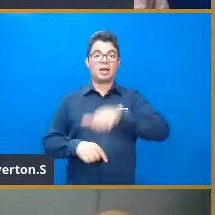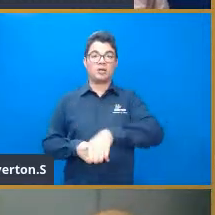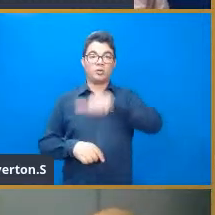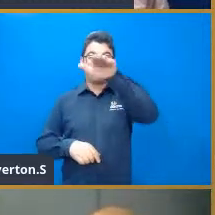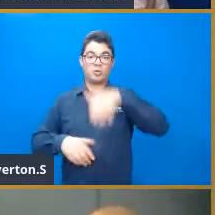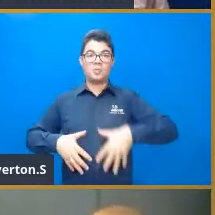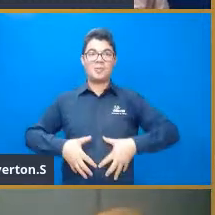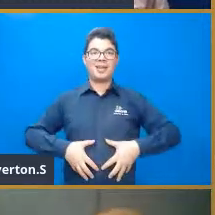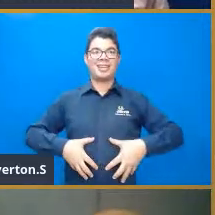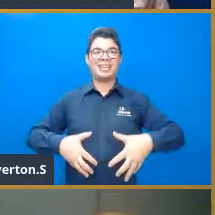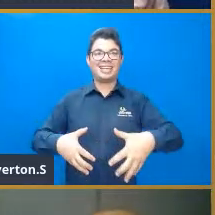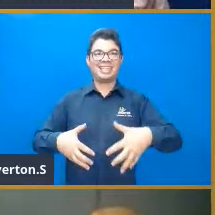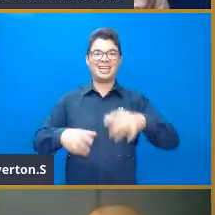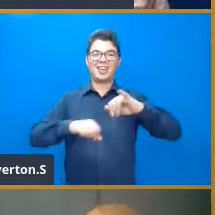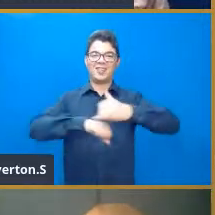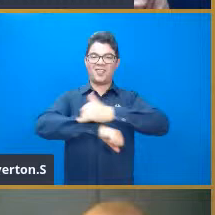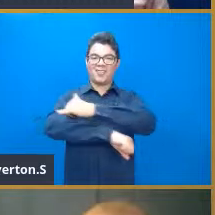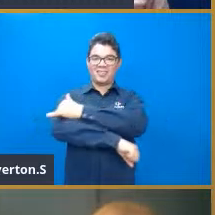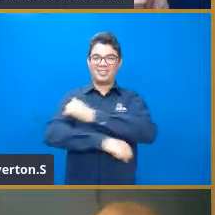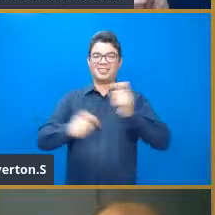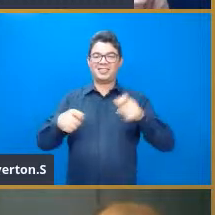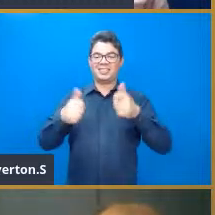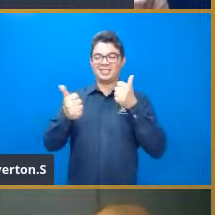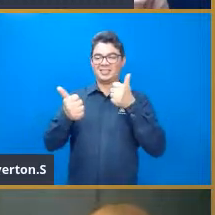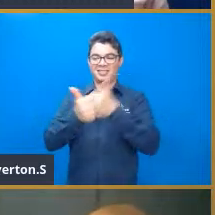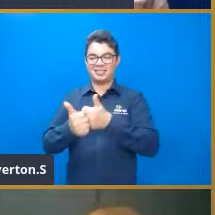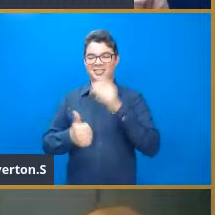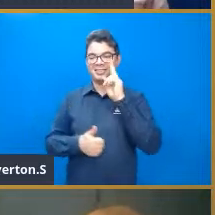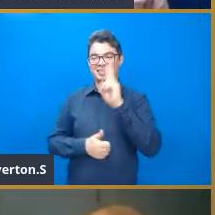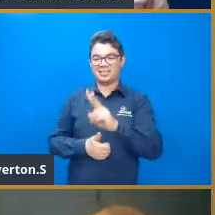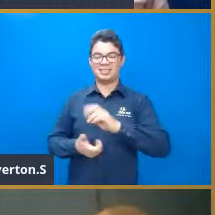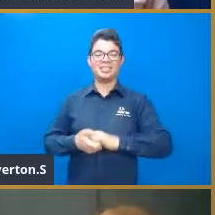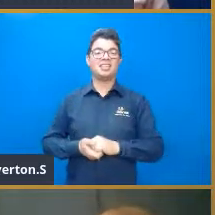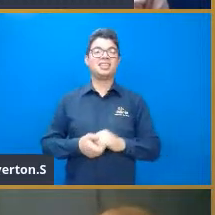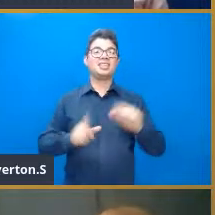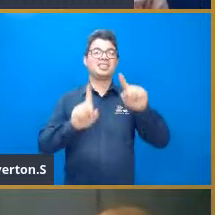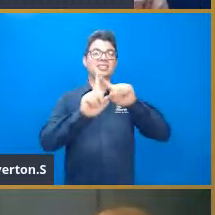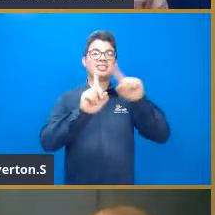a barriga vai crescendo, e aí a gente vai acompanhando. vai crescendo da barriga.